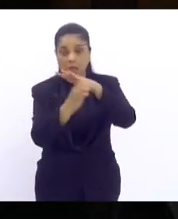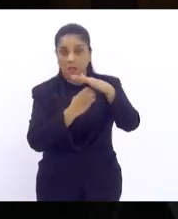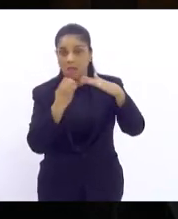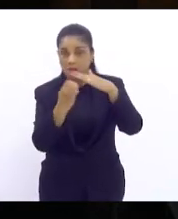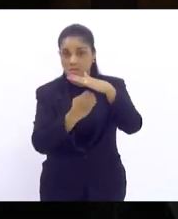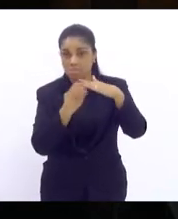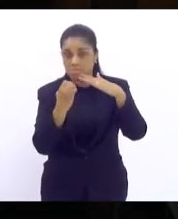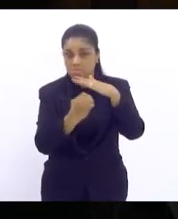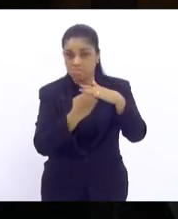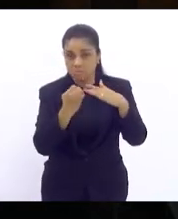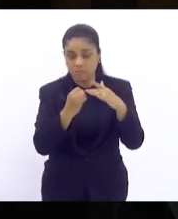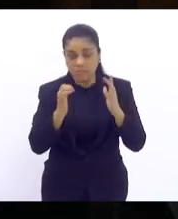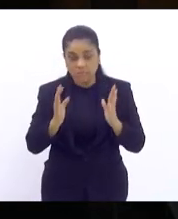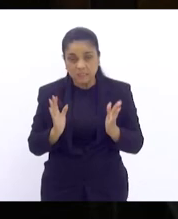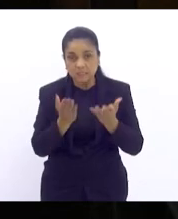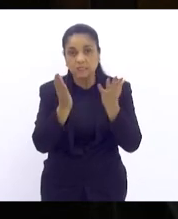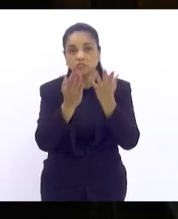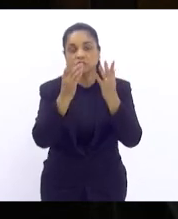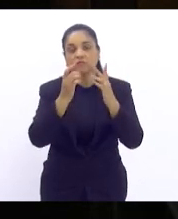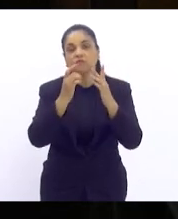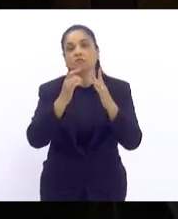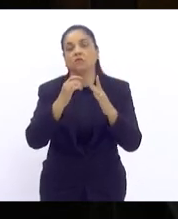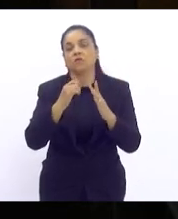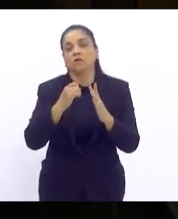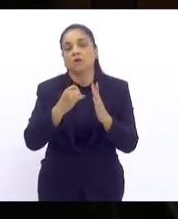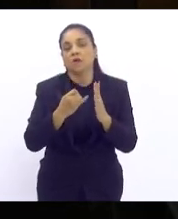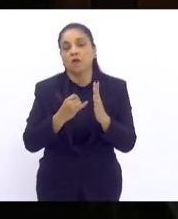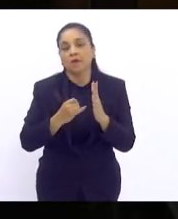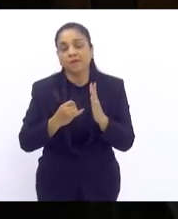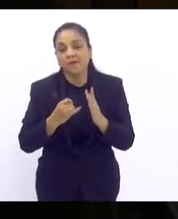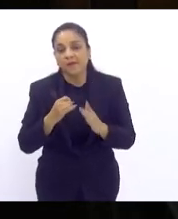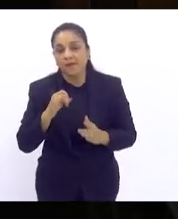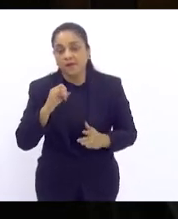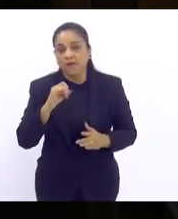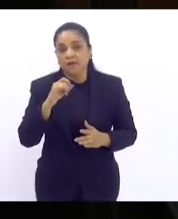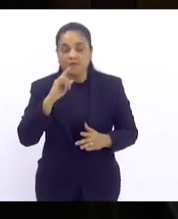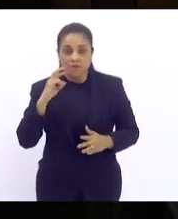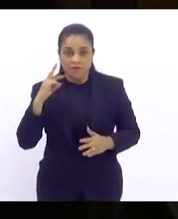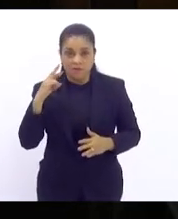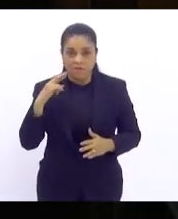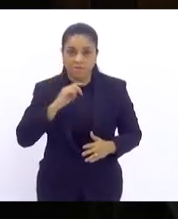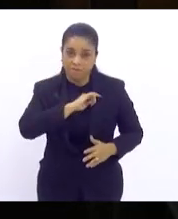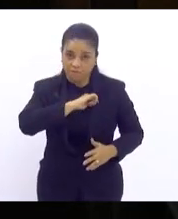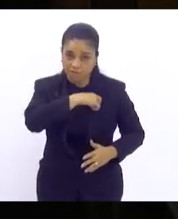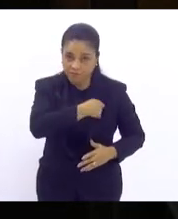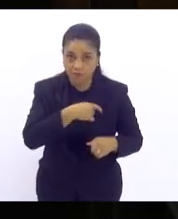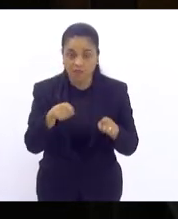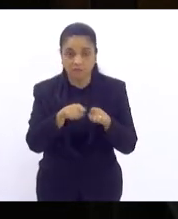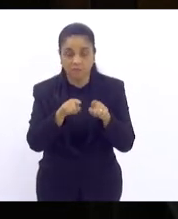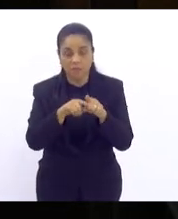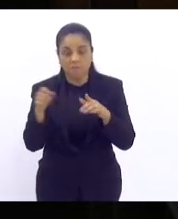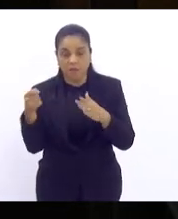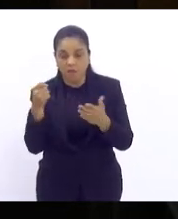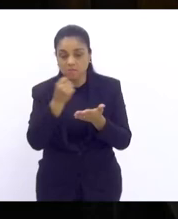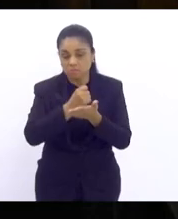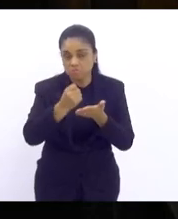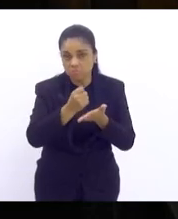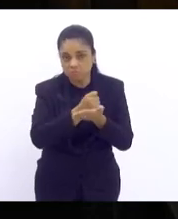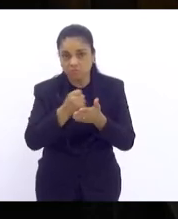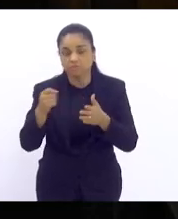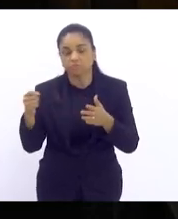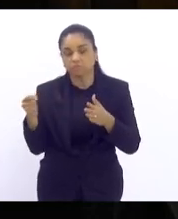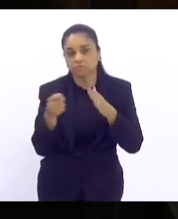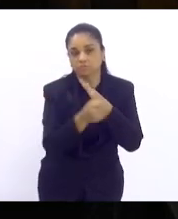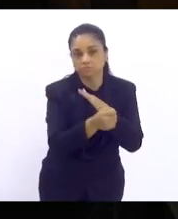tem incentivos fiscais do governo do estado para que possa empregar a população trans esse é um debate que a gente precisa